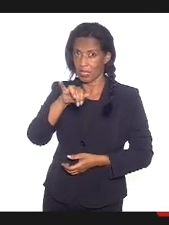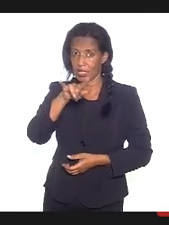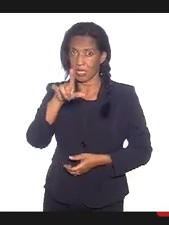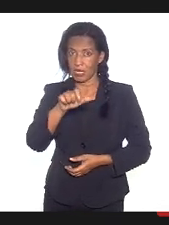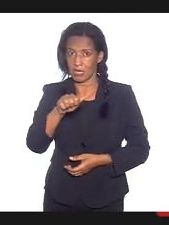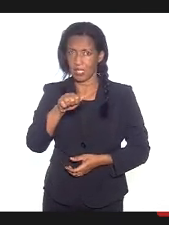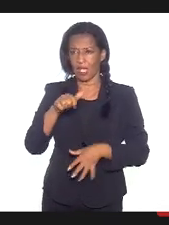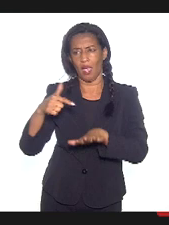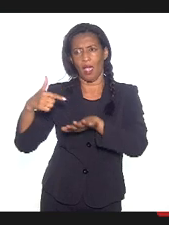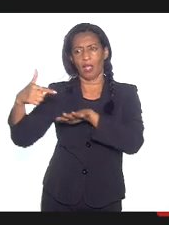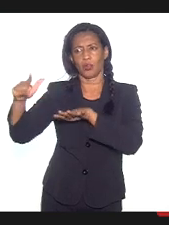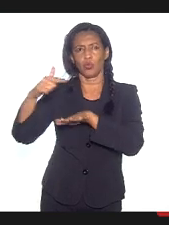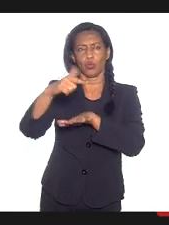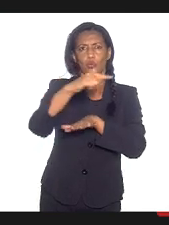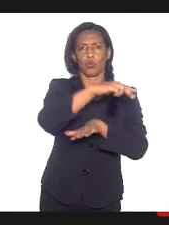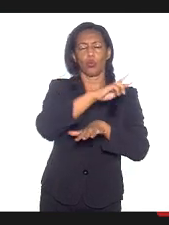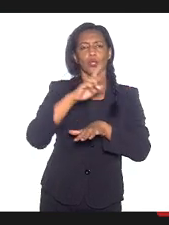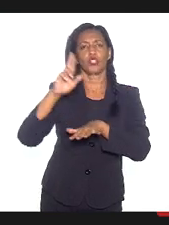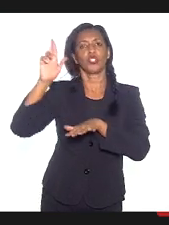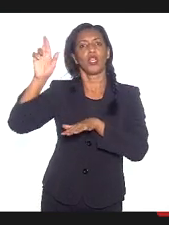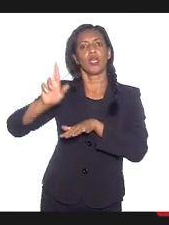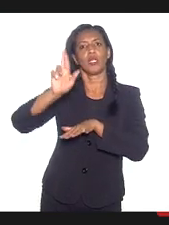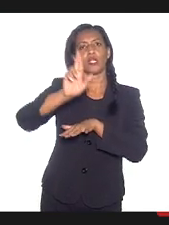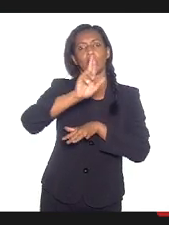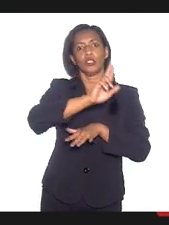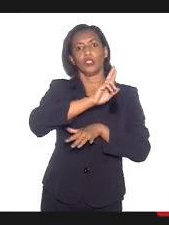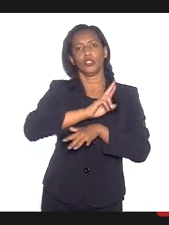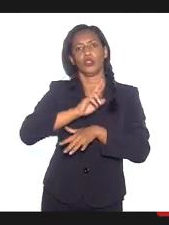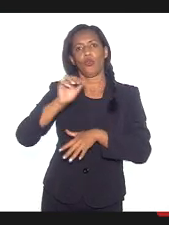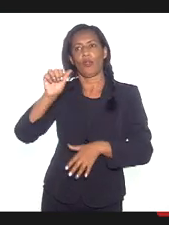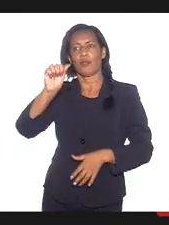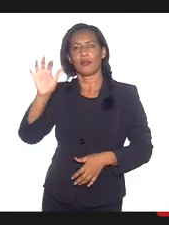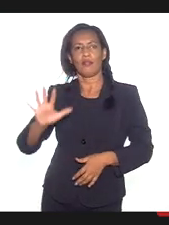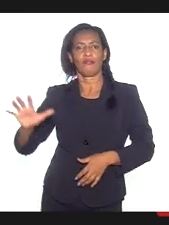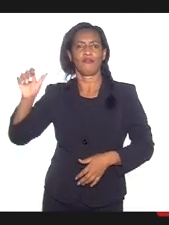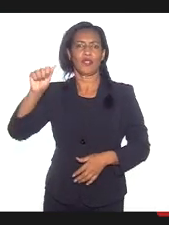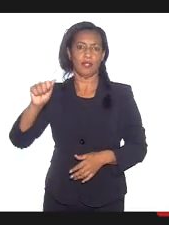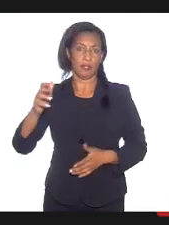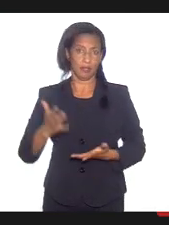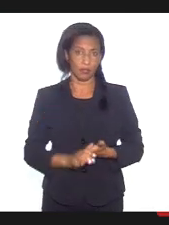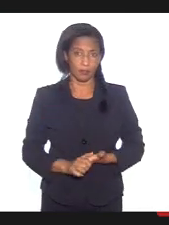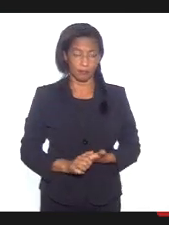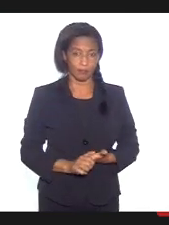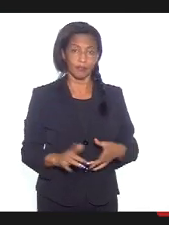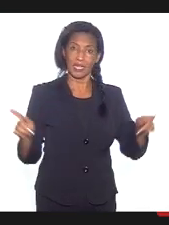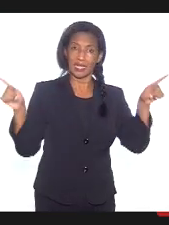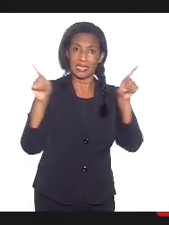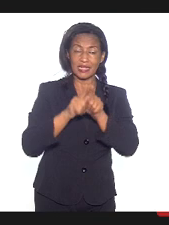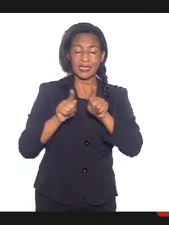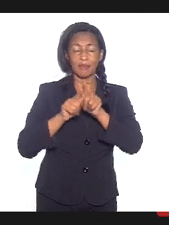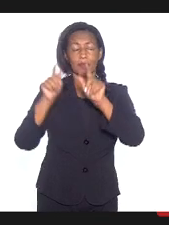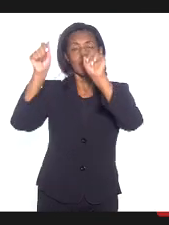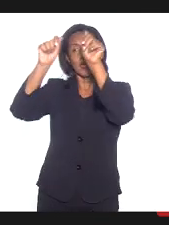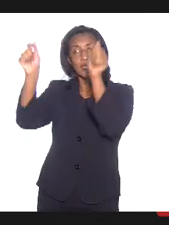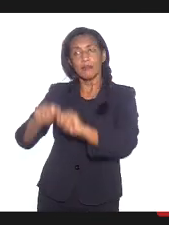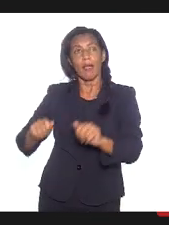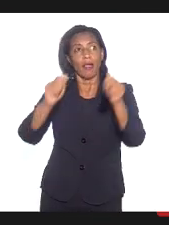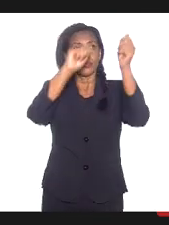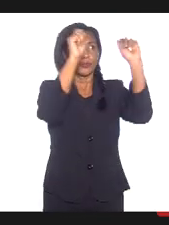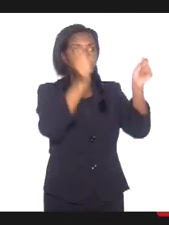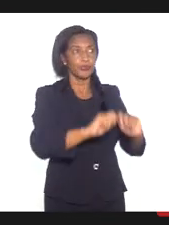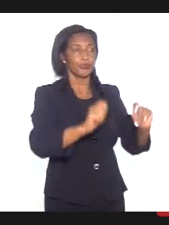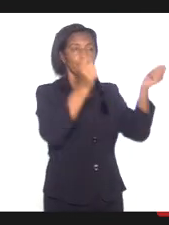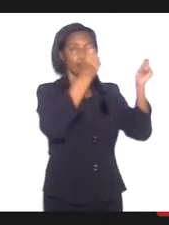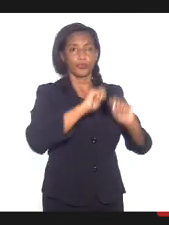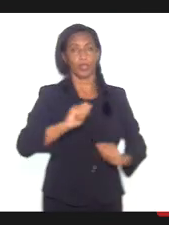religiões de matriz africana. E também, no caso do catolicismo, demoniza também as imagens dos santos católicos que